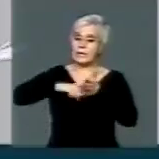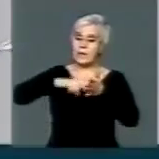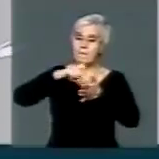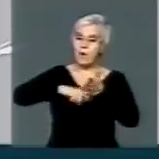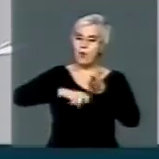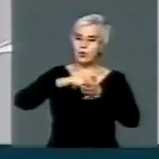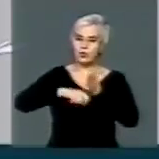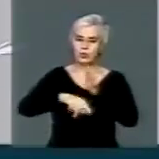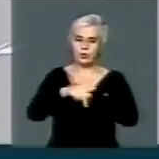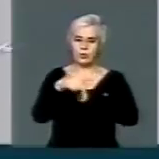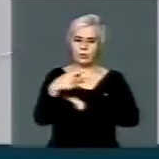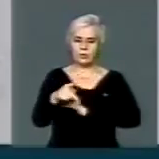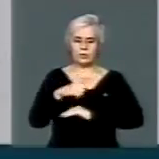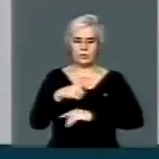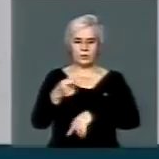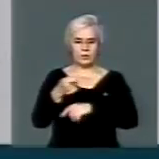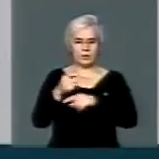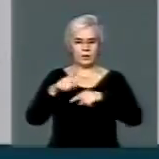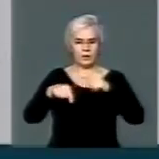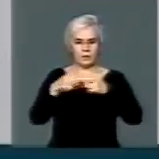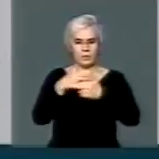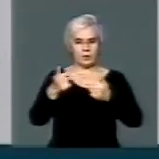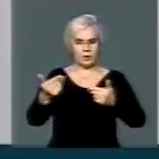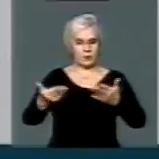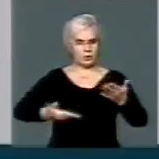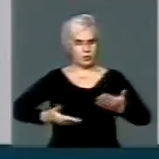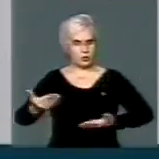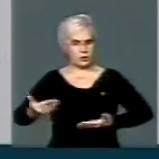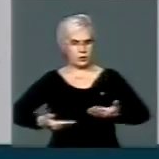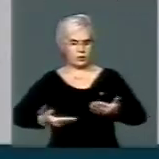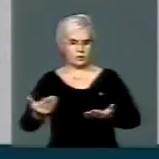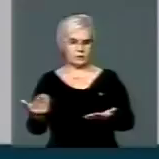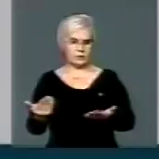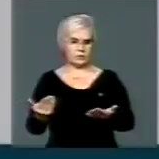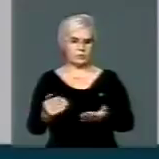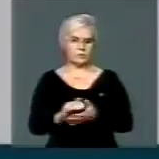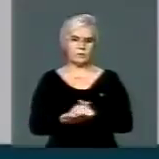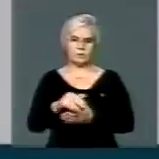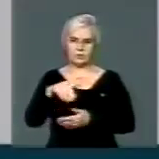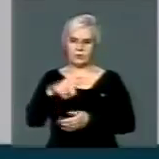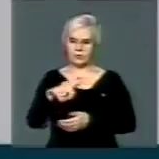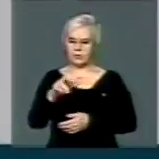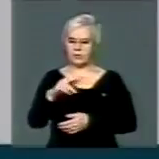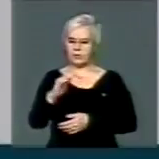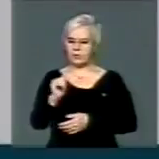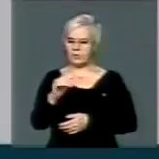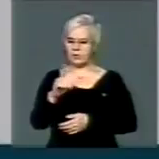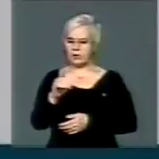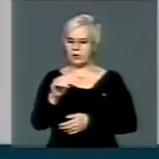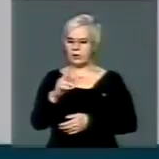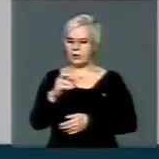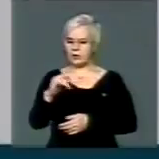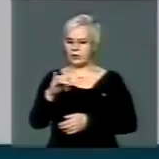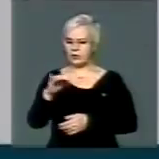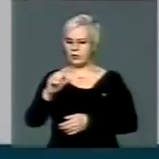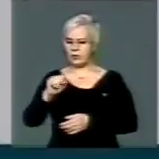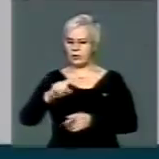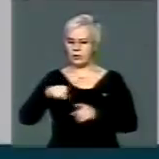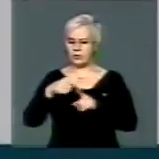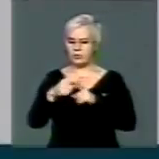incidente sobre mercadorias e serviços. Curiosamente, essa medida provisória